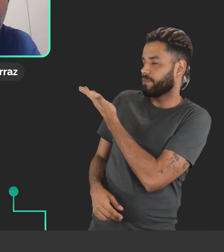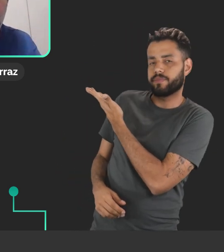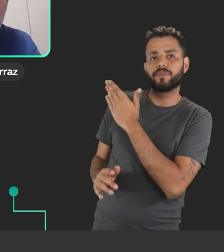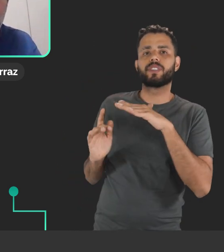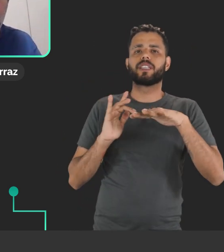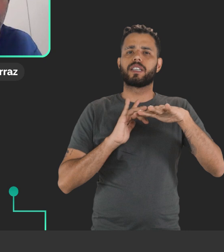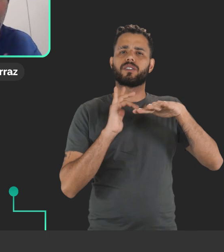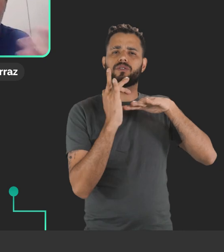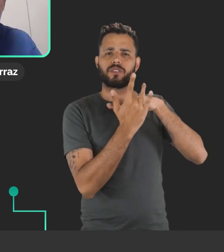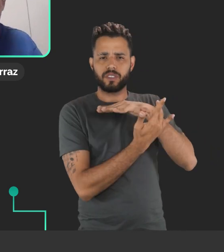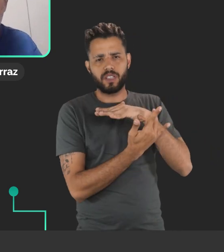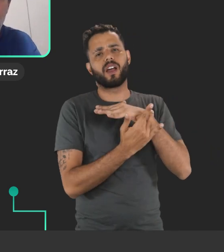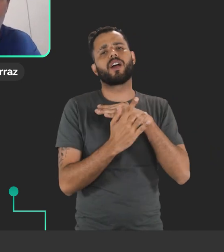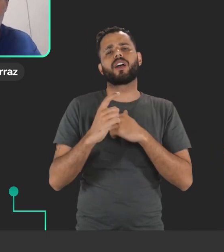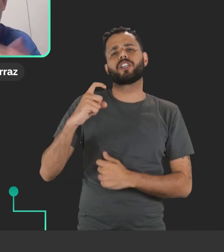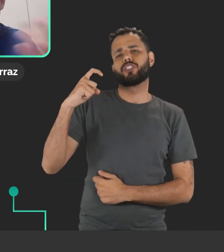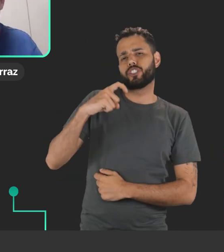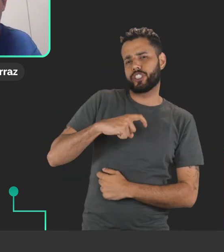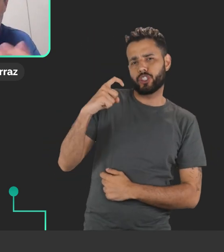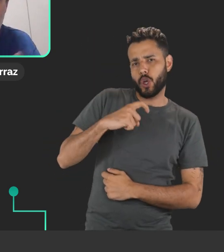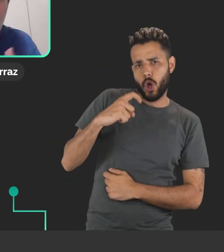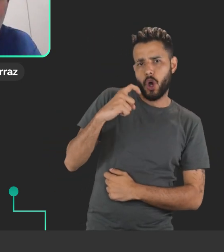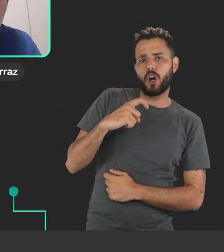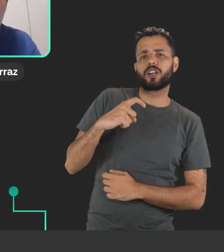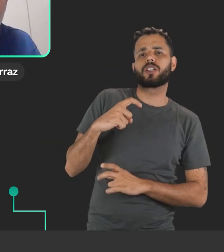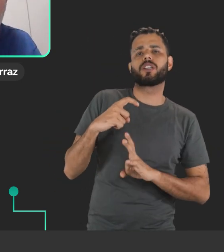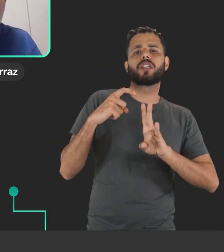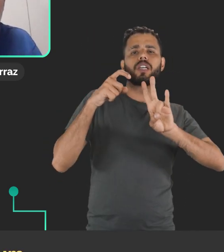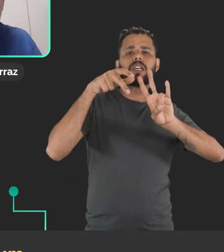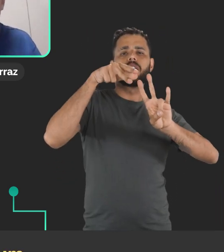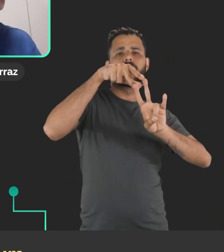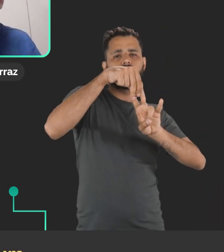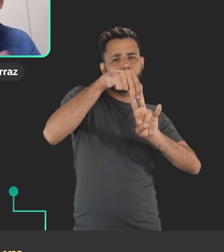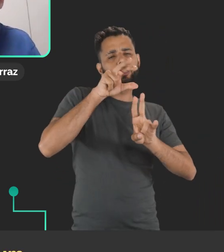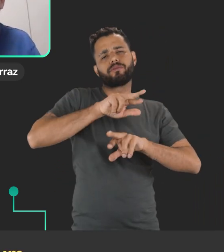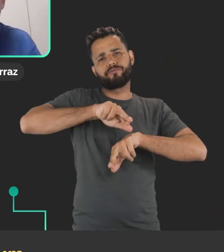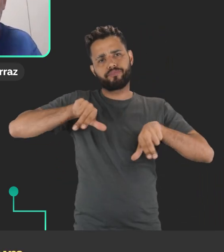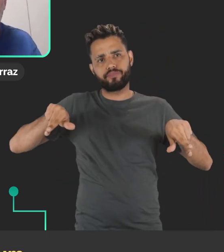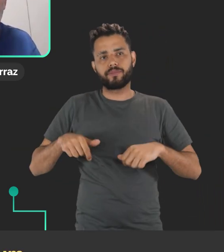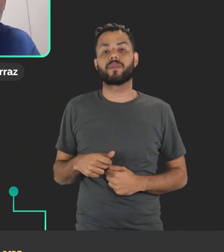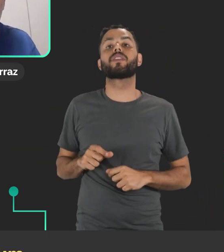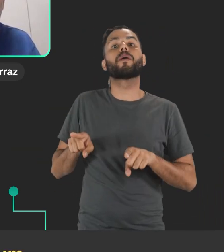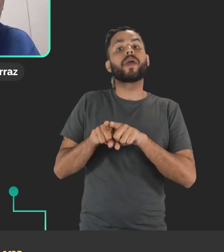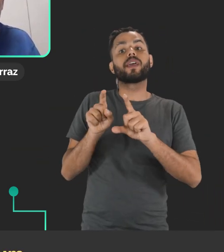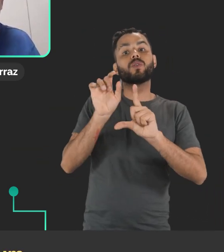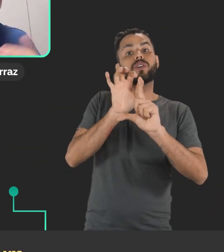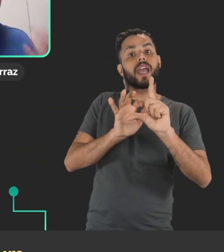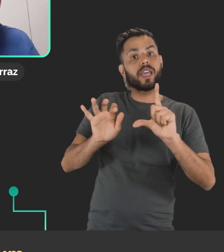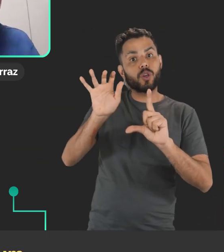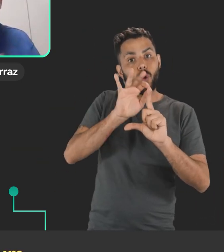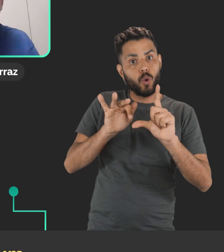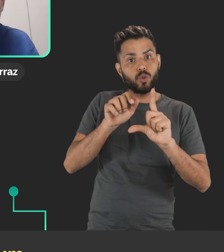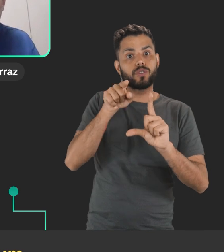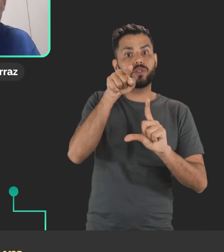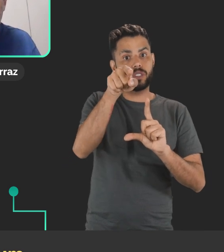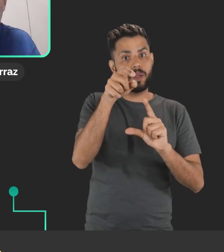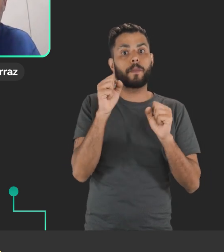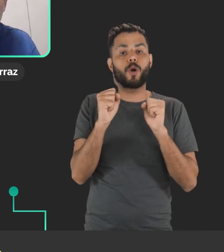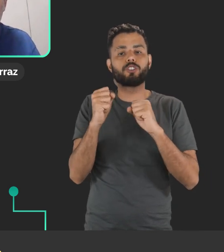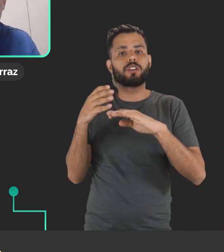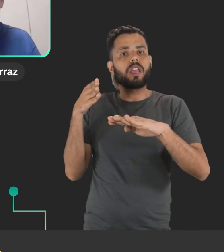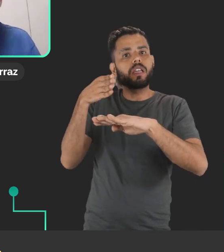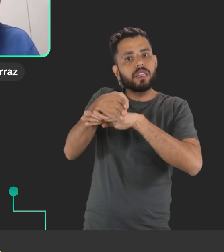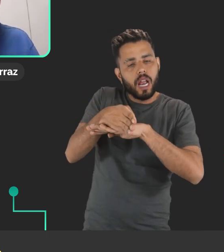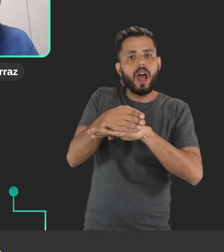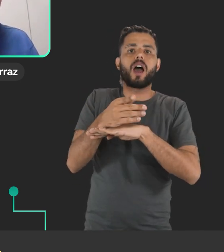sociais, aí no threads, Instagram, TikTok, LinkedIn. E eu tô deixando também aqui um QR Code pro acervo do seu web,